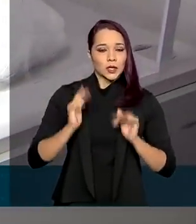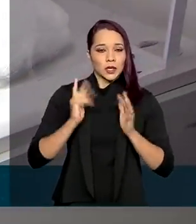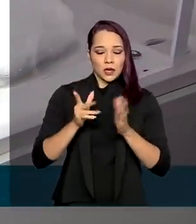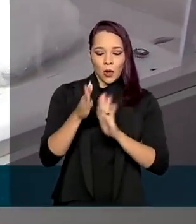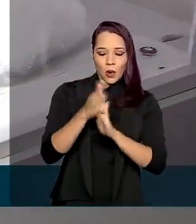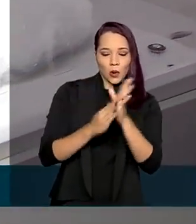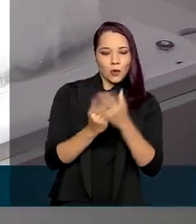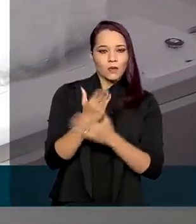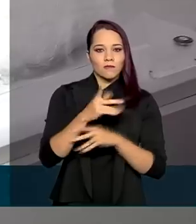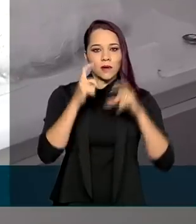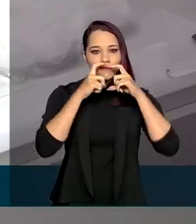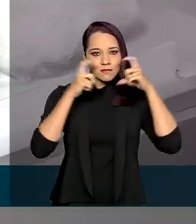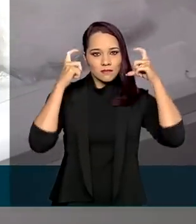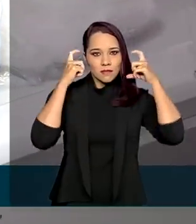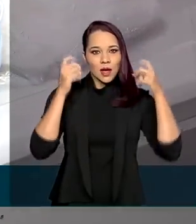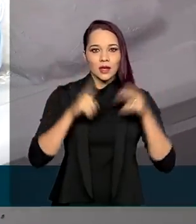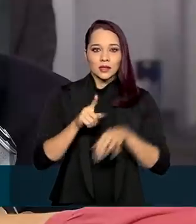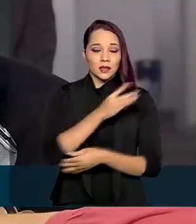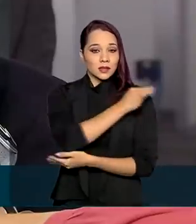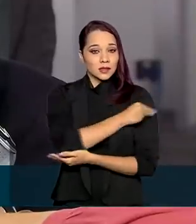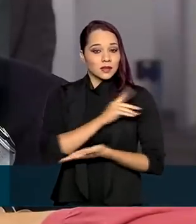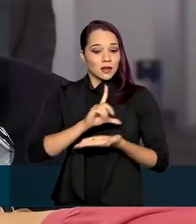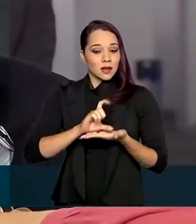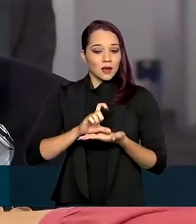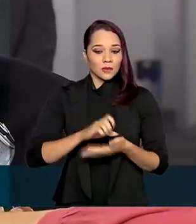luvas, máscaras e álcool.